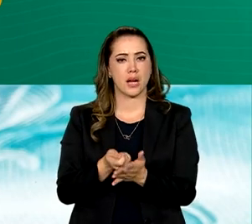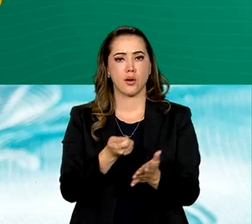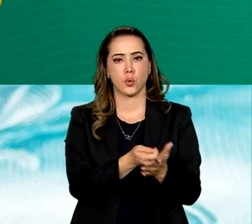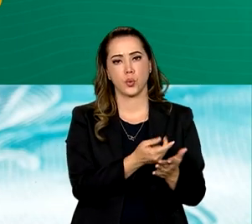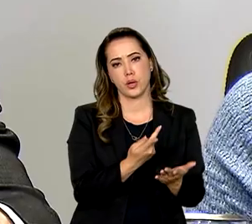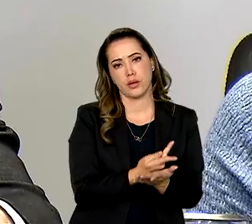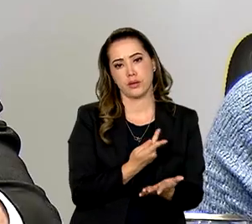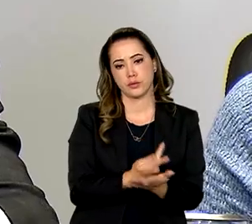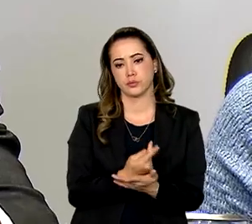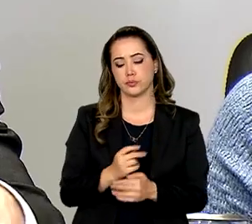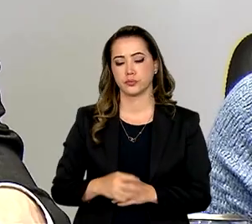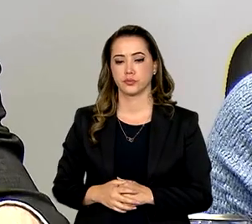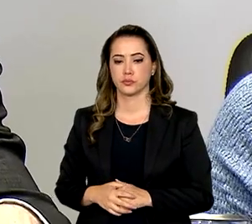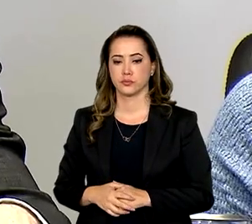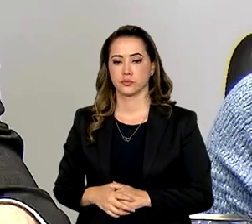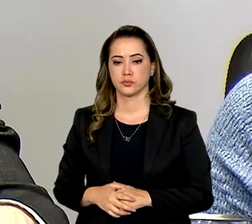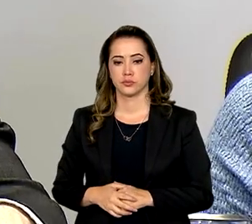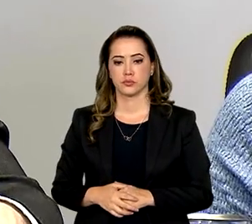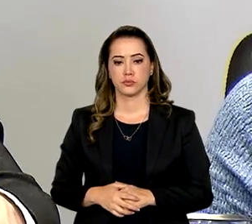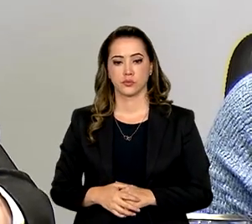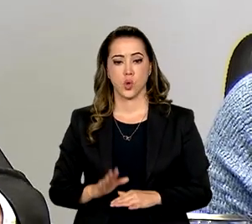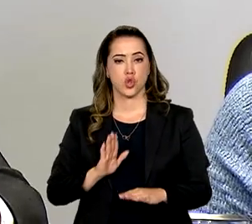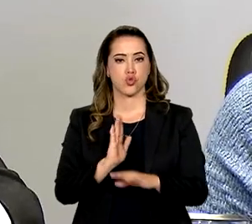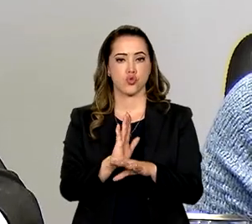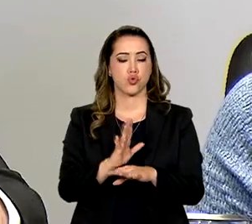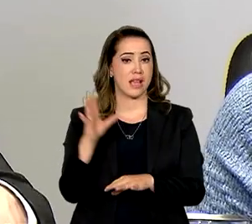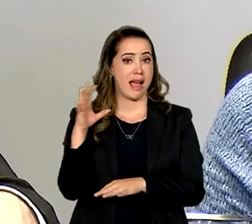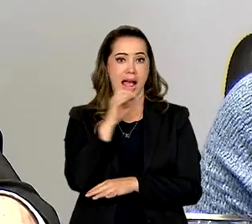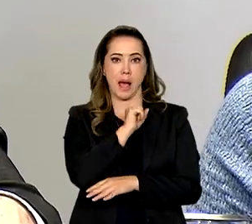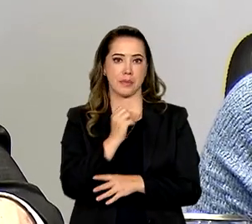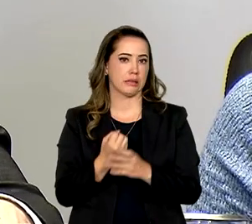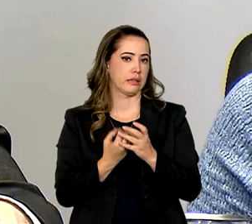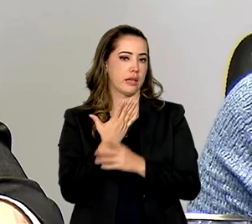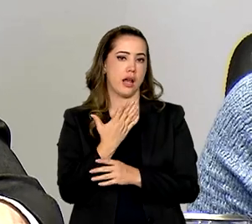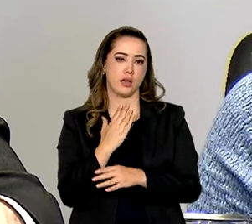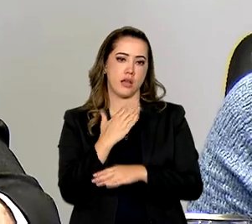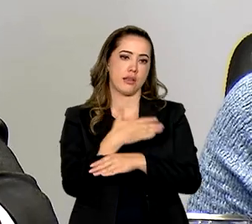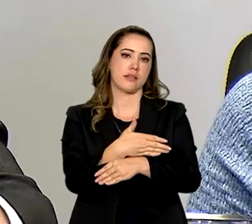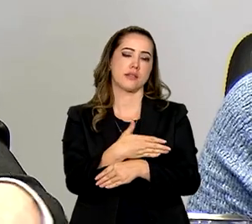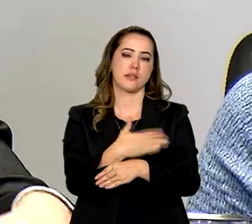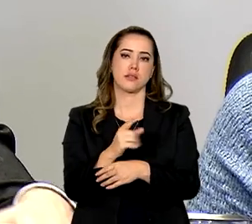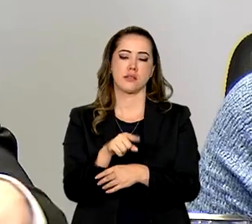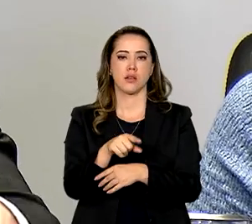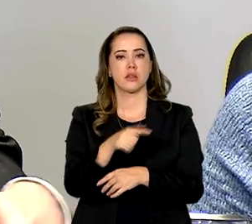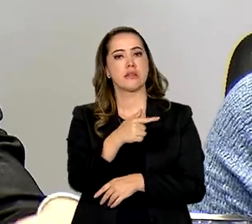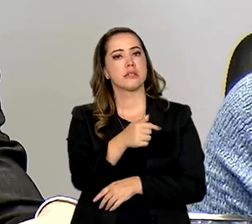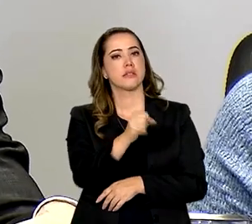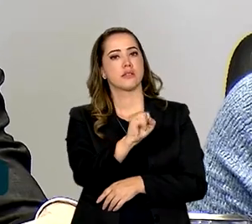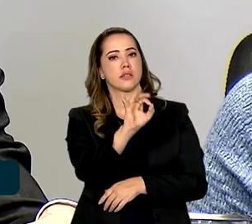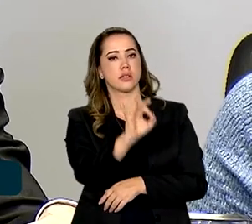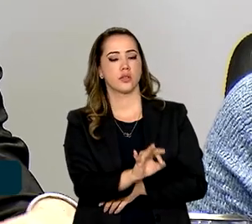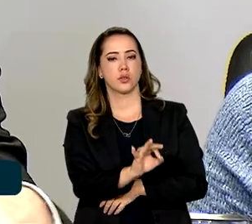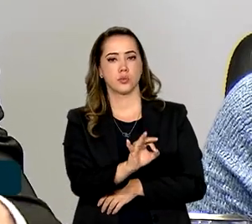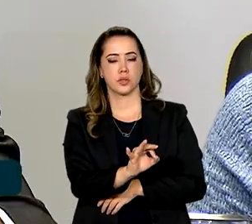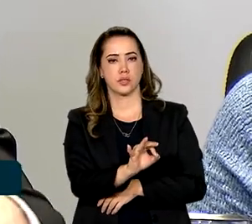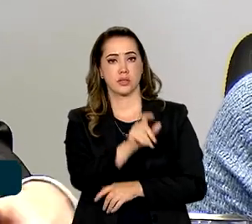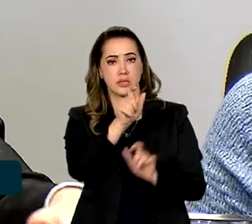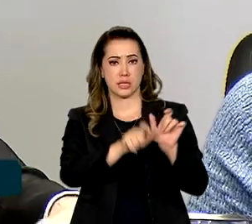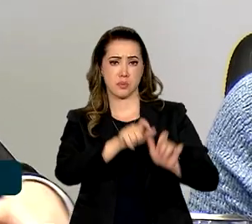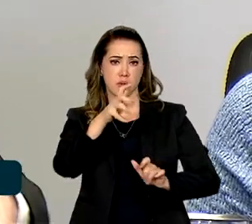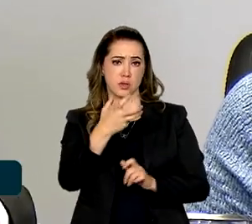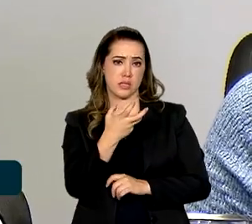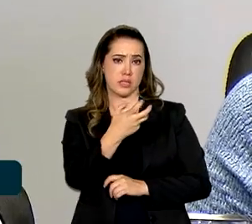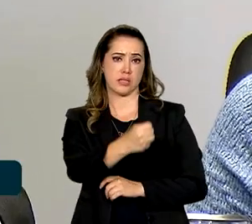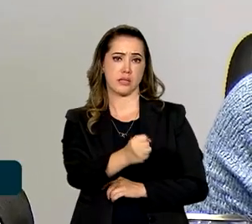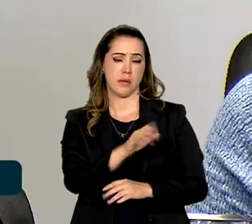indevidamente. Um auxílio criado a toque de caixa, um auxílio taxista, em que 78% das pessoas que